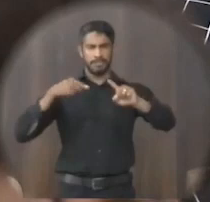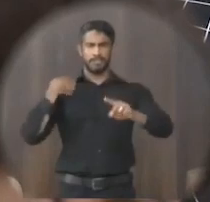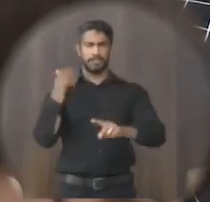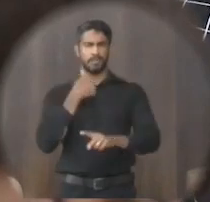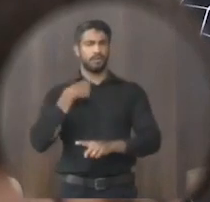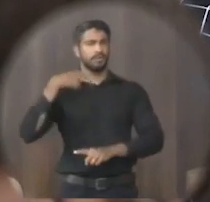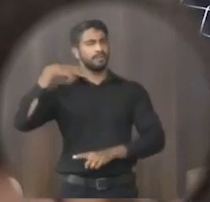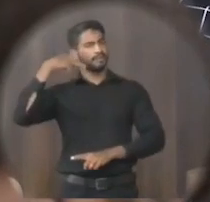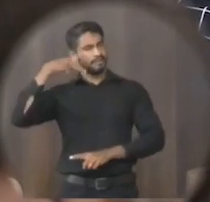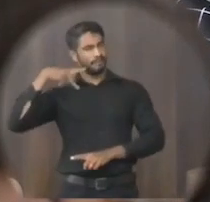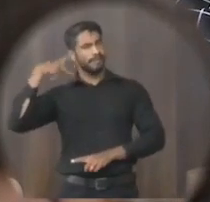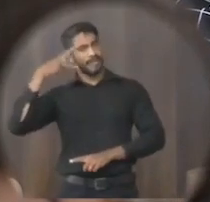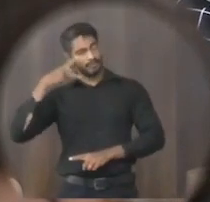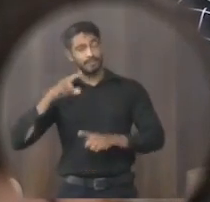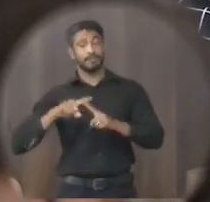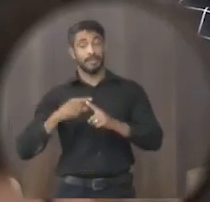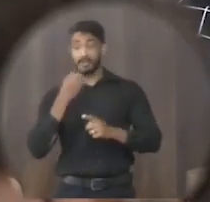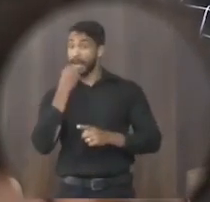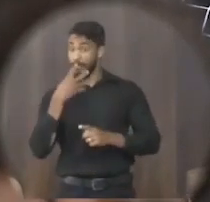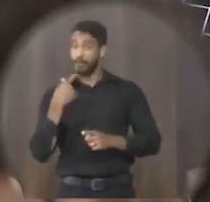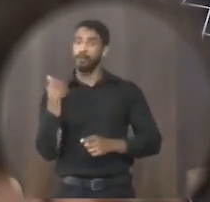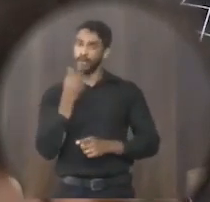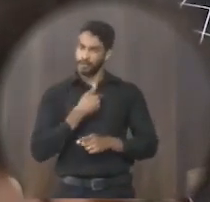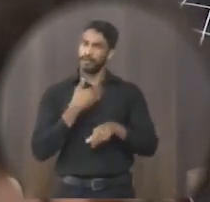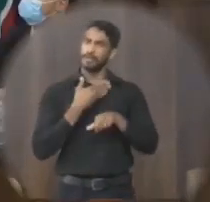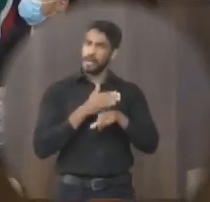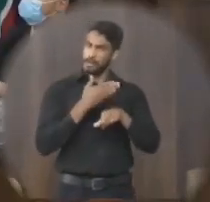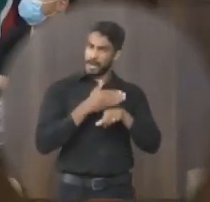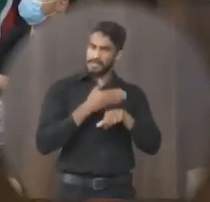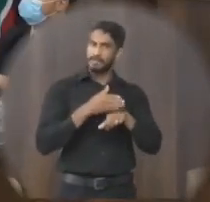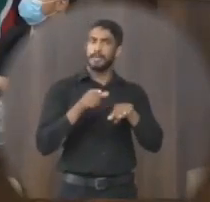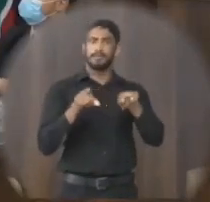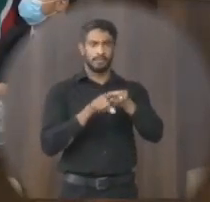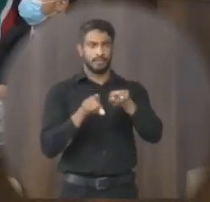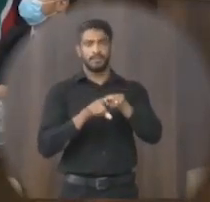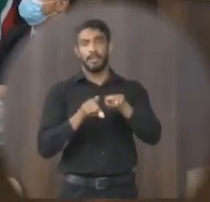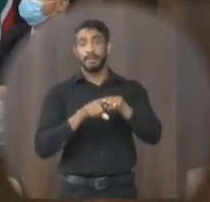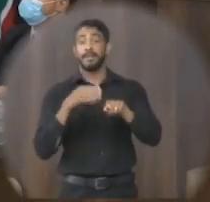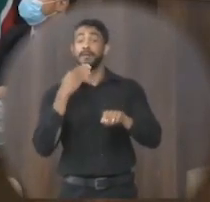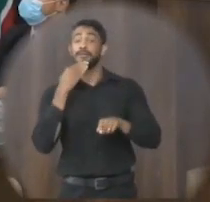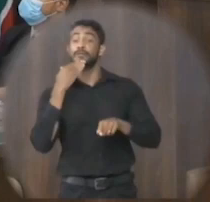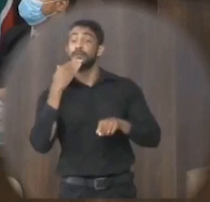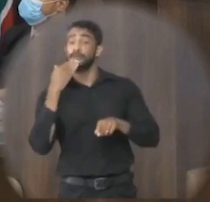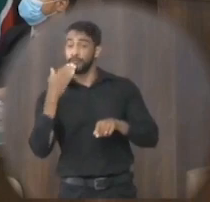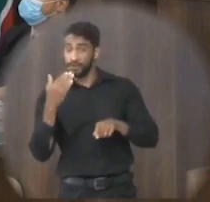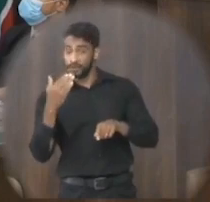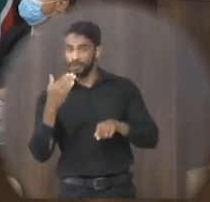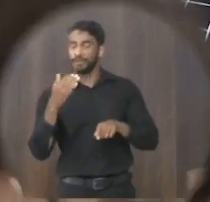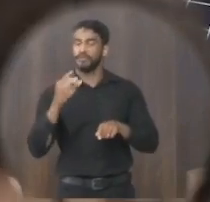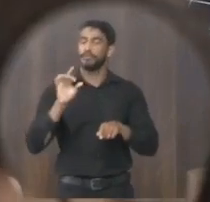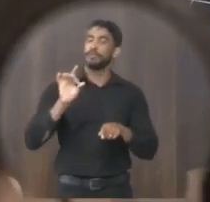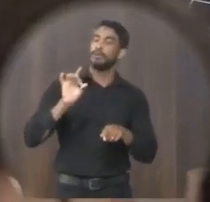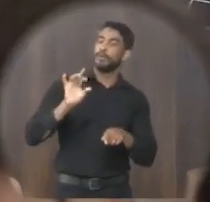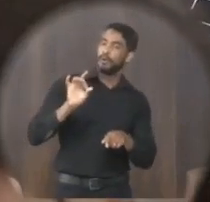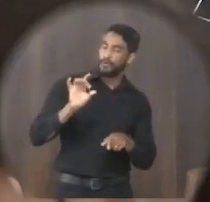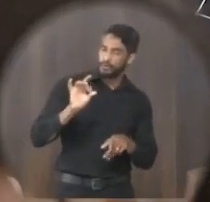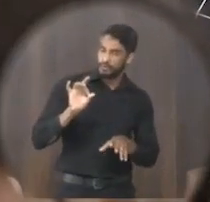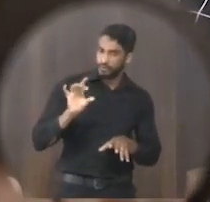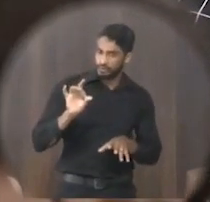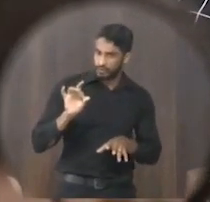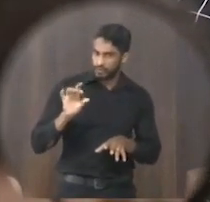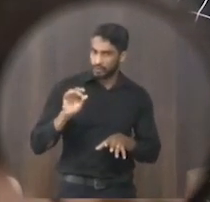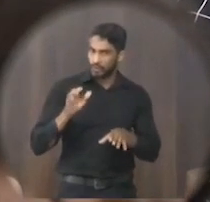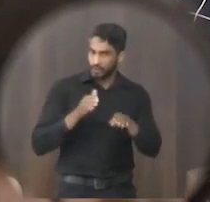porém é bom que participemos isso aí é uma solicitação que eu estou vendo que o